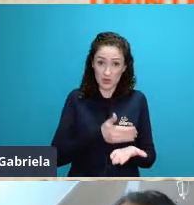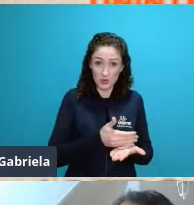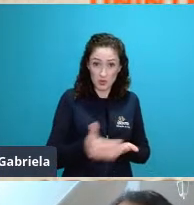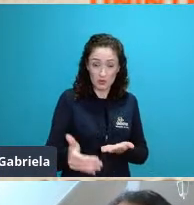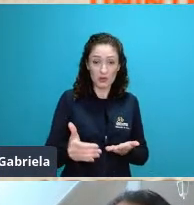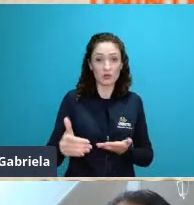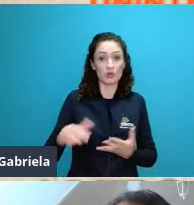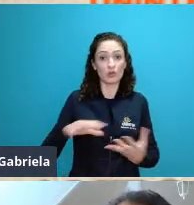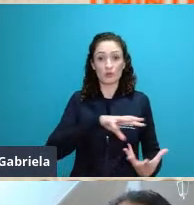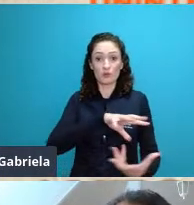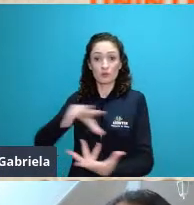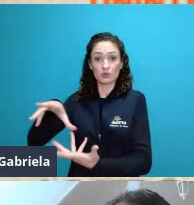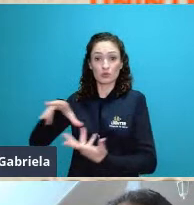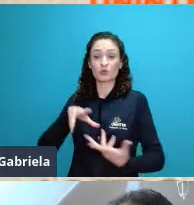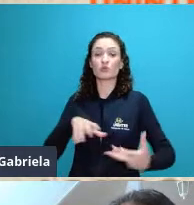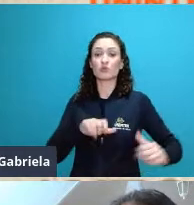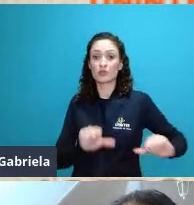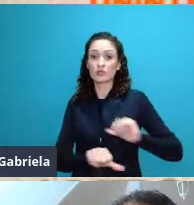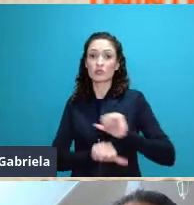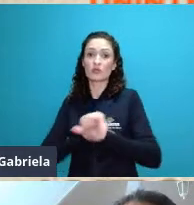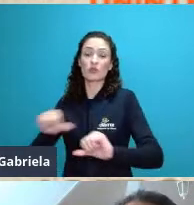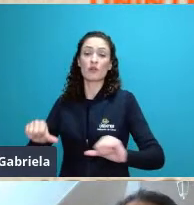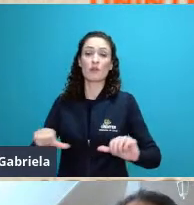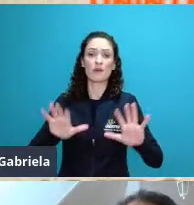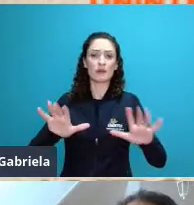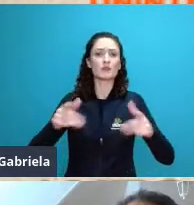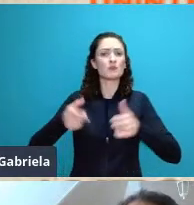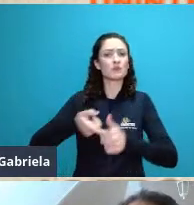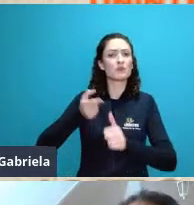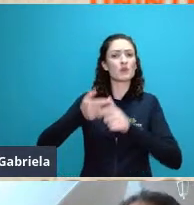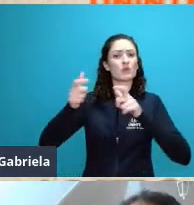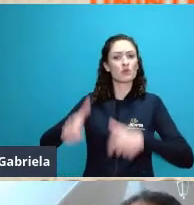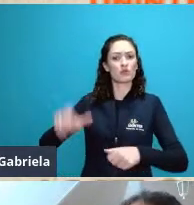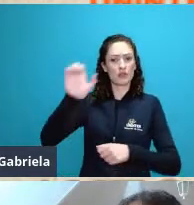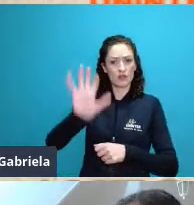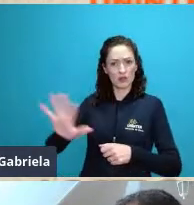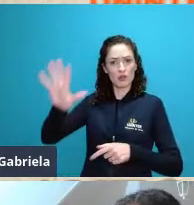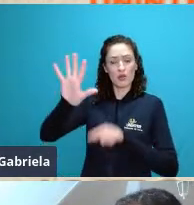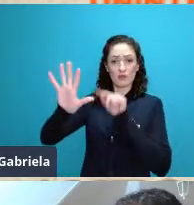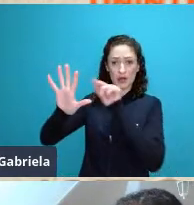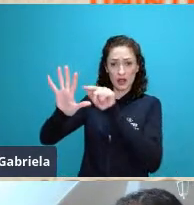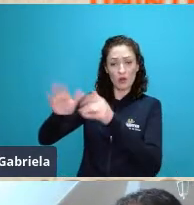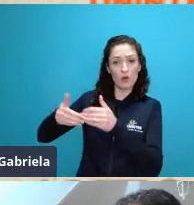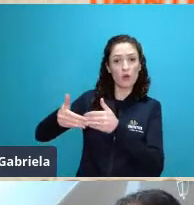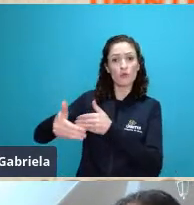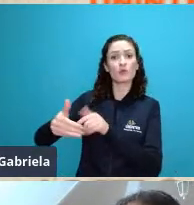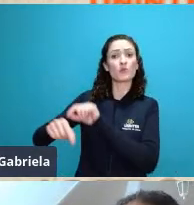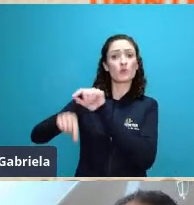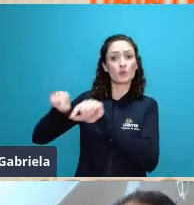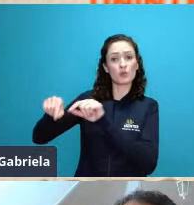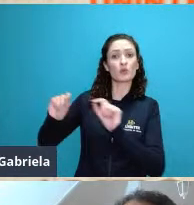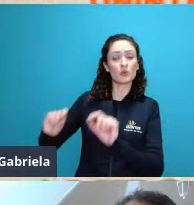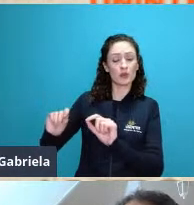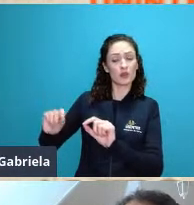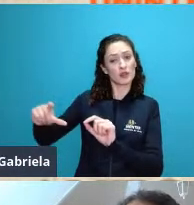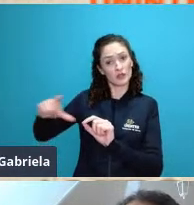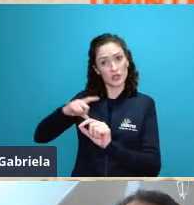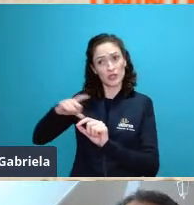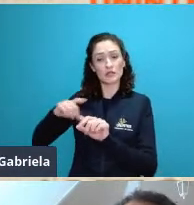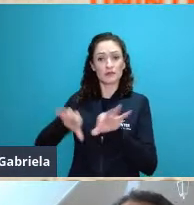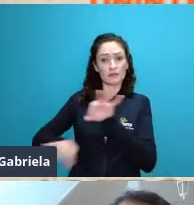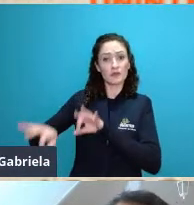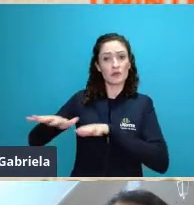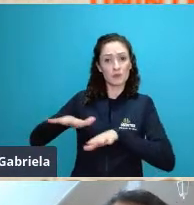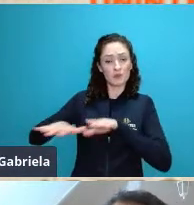principalmente na Europa o movimento de quantificação da geografia tentar trazer